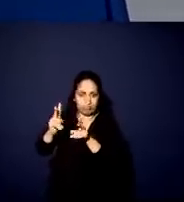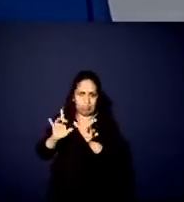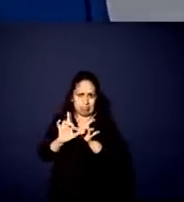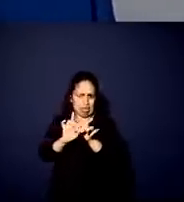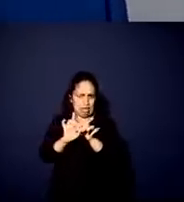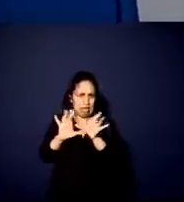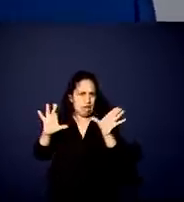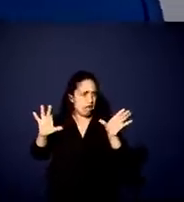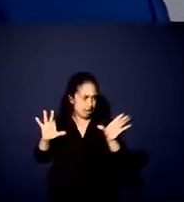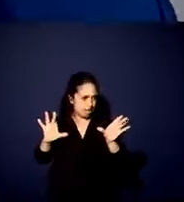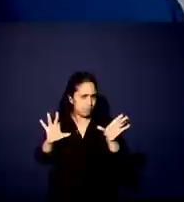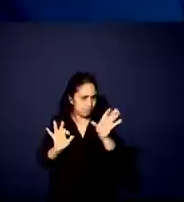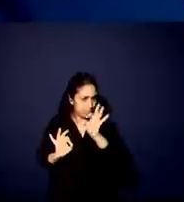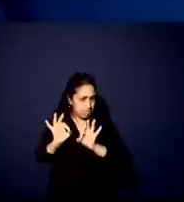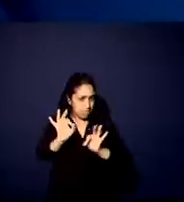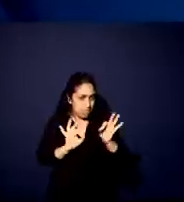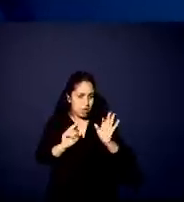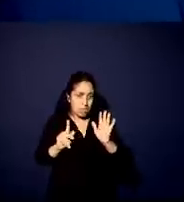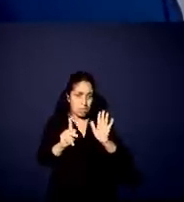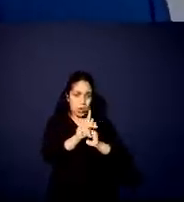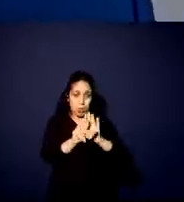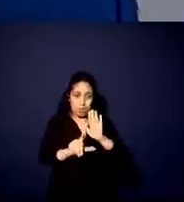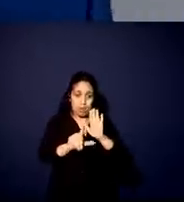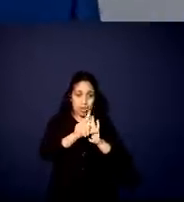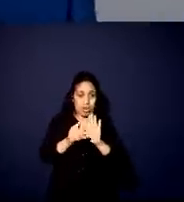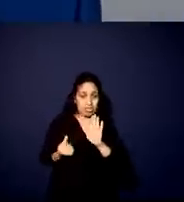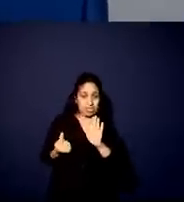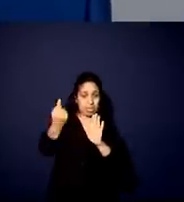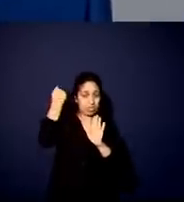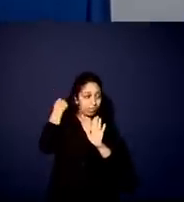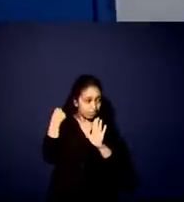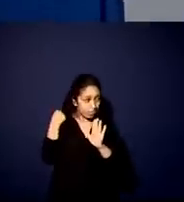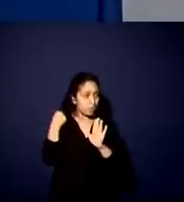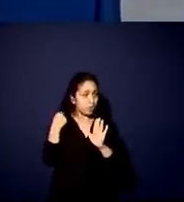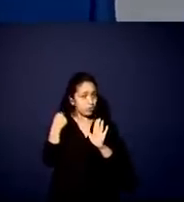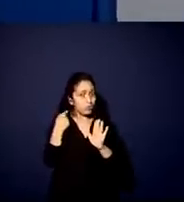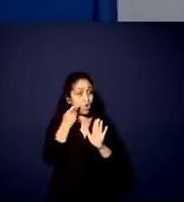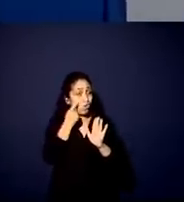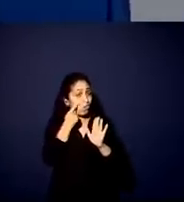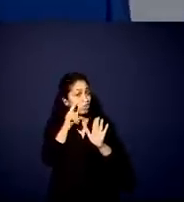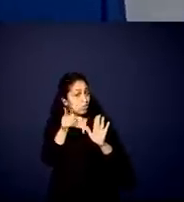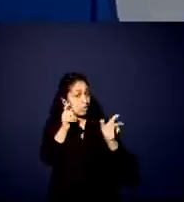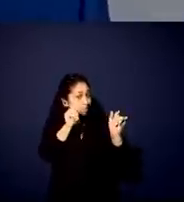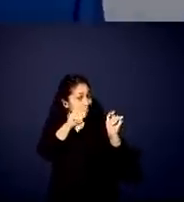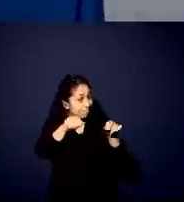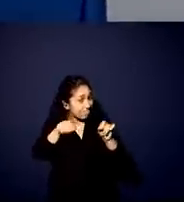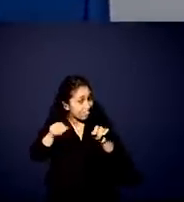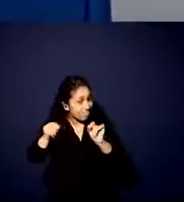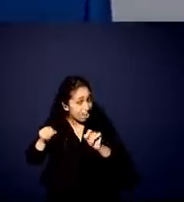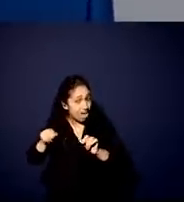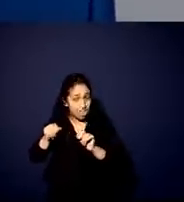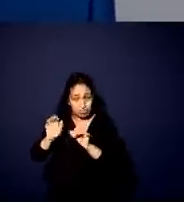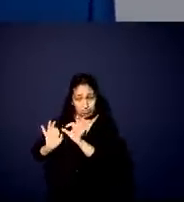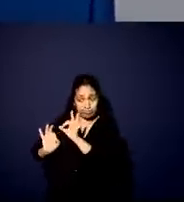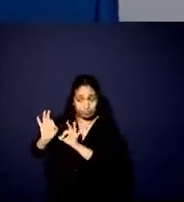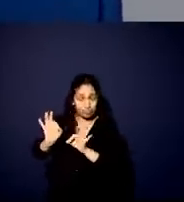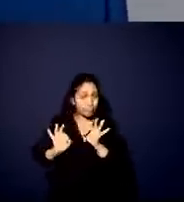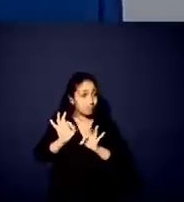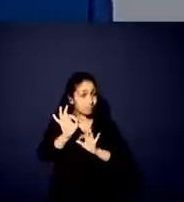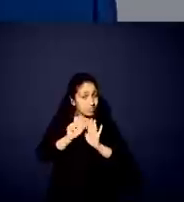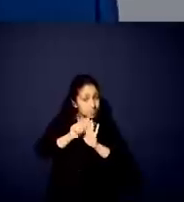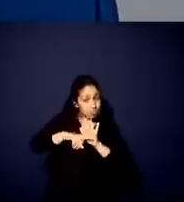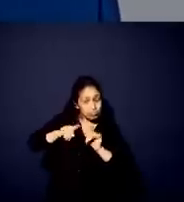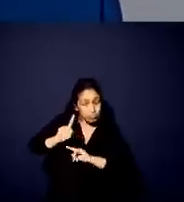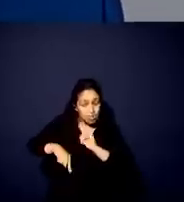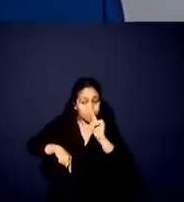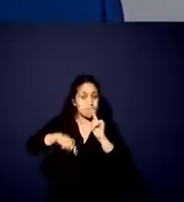e reformista da legislatura passada. E aí eu vejo grande possibilidade da reforma tributária avançar. E